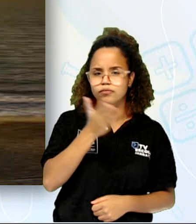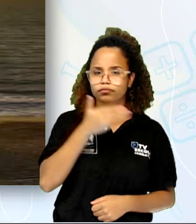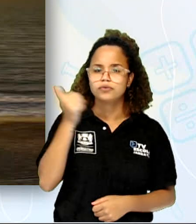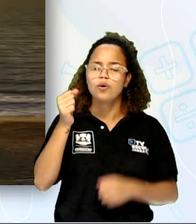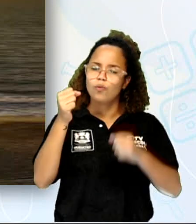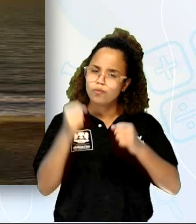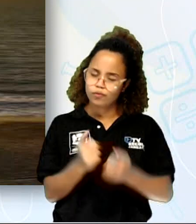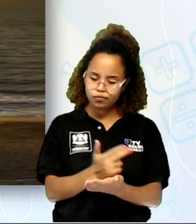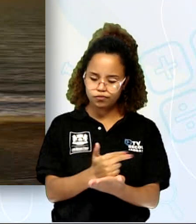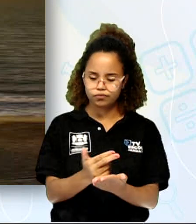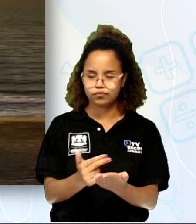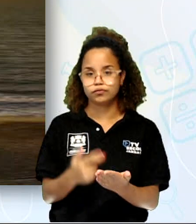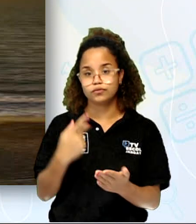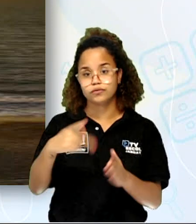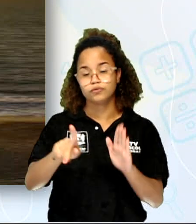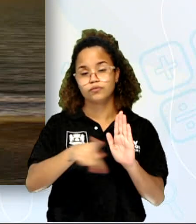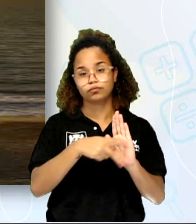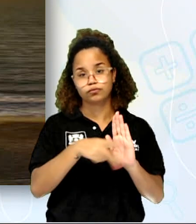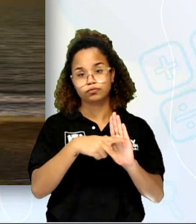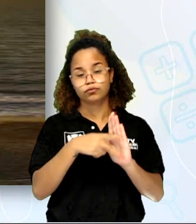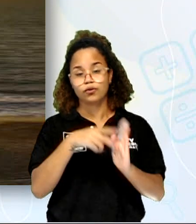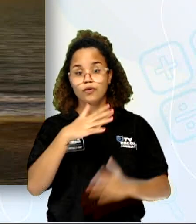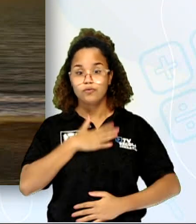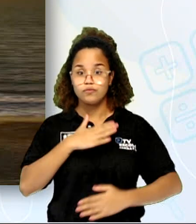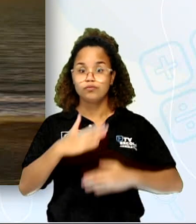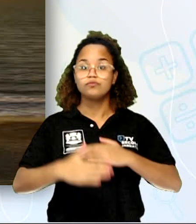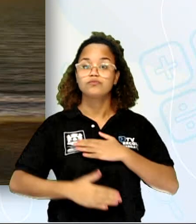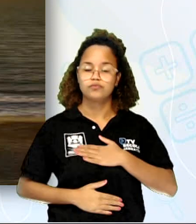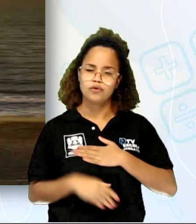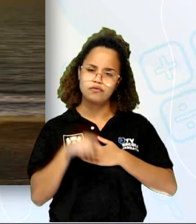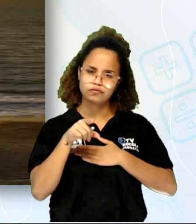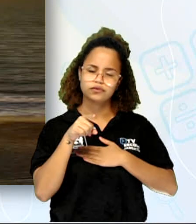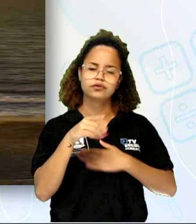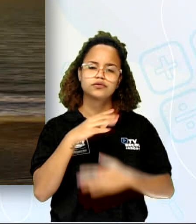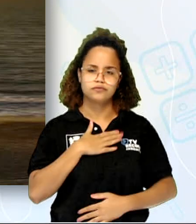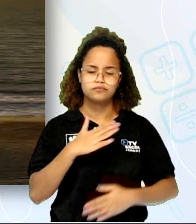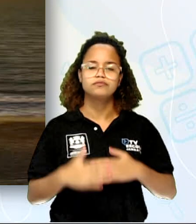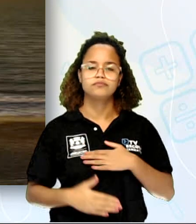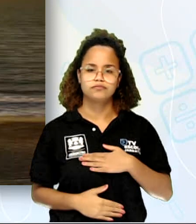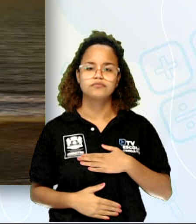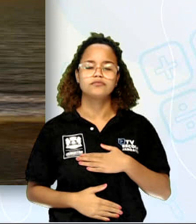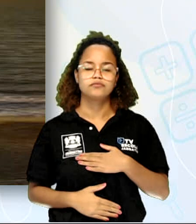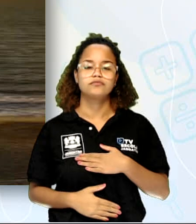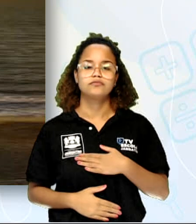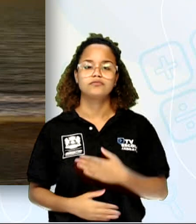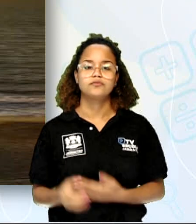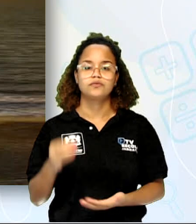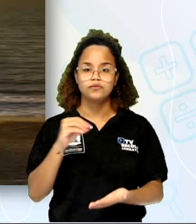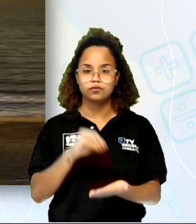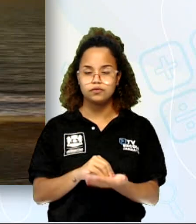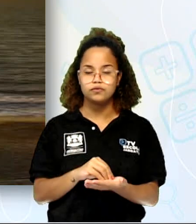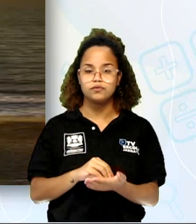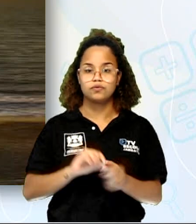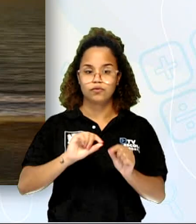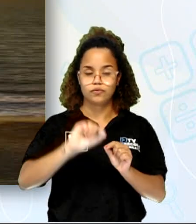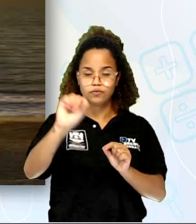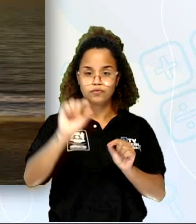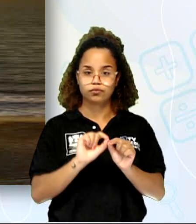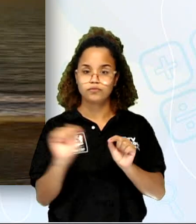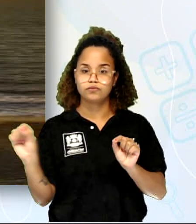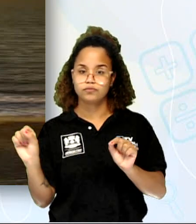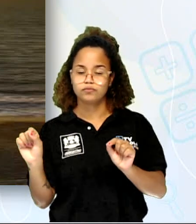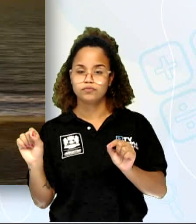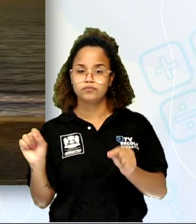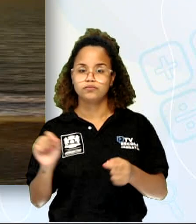pode desenhar o seu próprio corpo, né? Você mesmo aí na imagem e colocar nas setinhas os